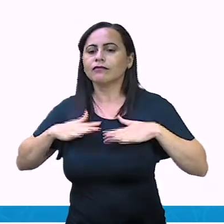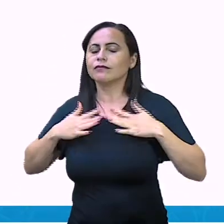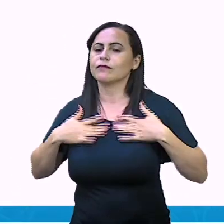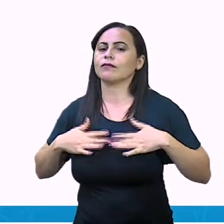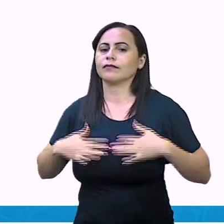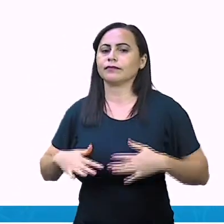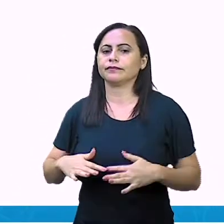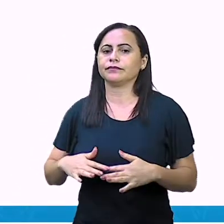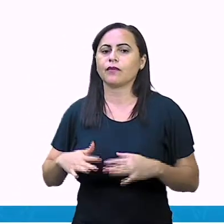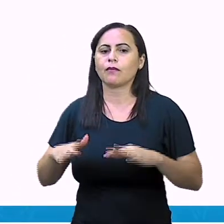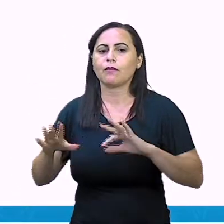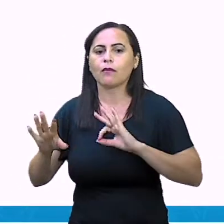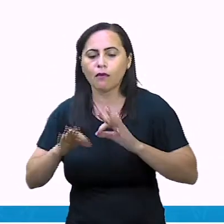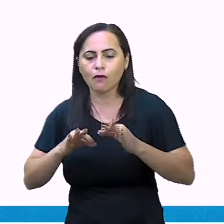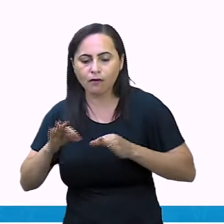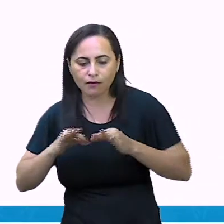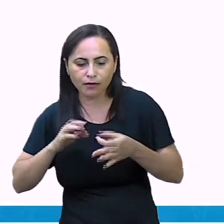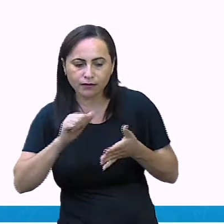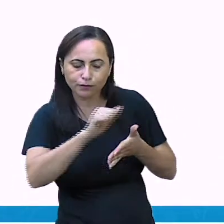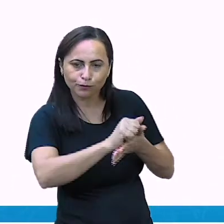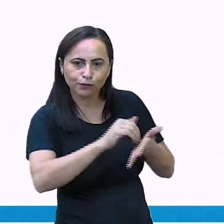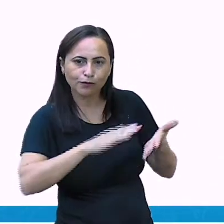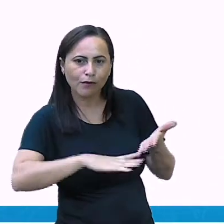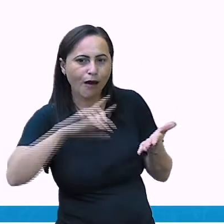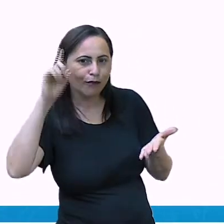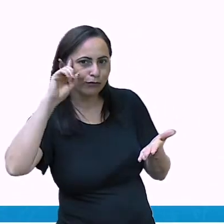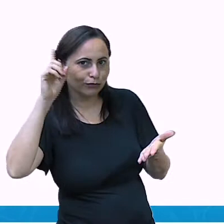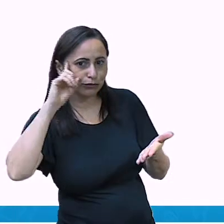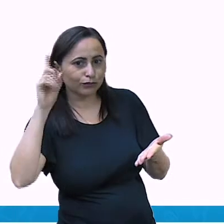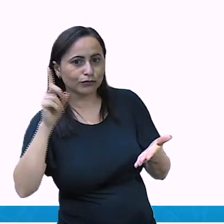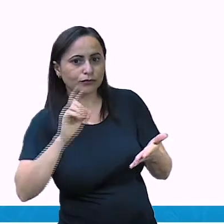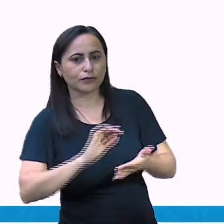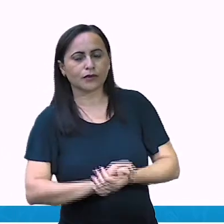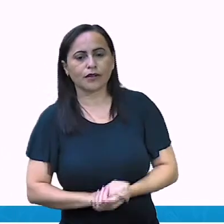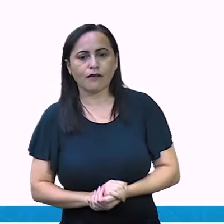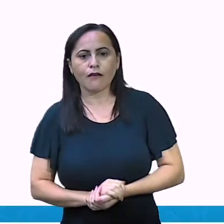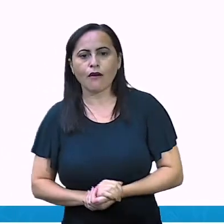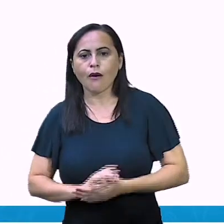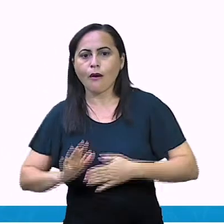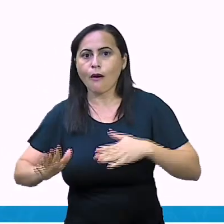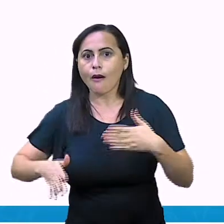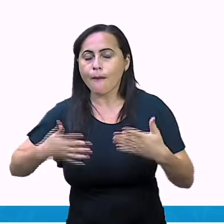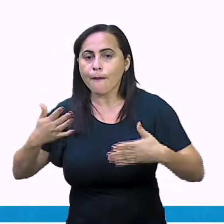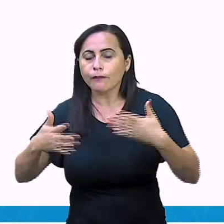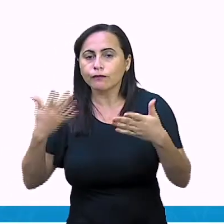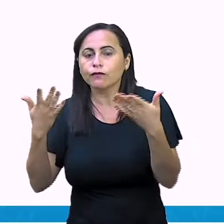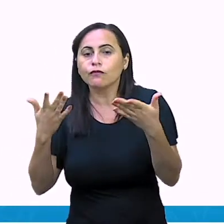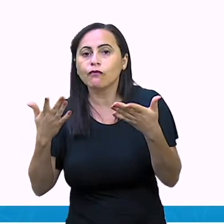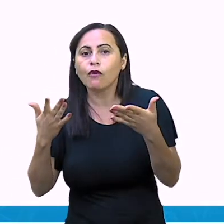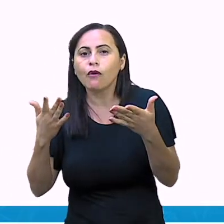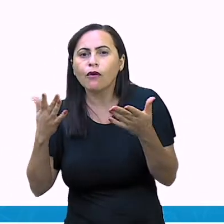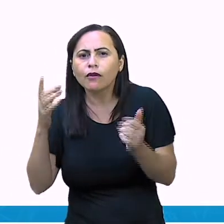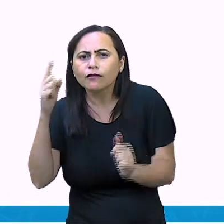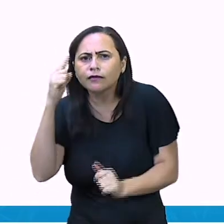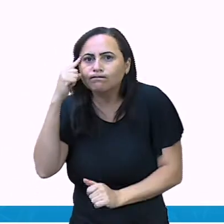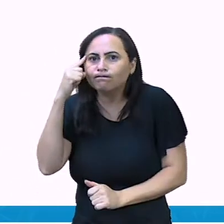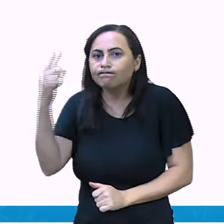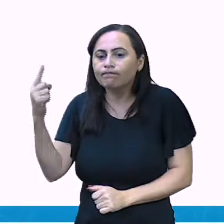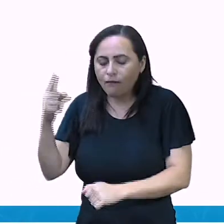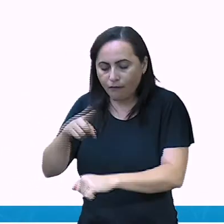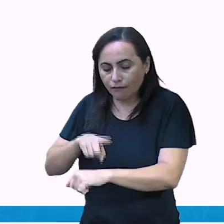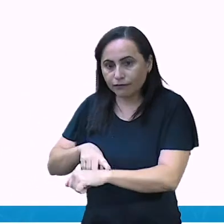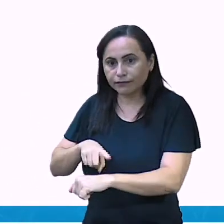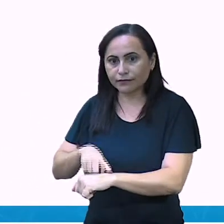O mais? Organização das atividades diárias. Desenvolve a noção de tempo. Olha, Luciene.